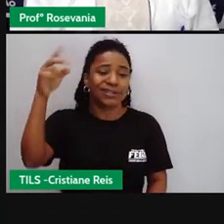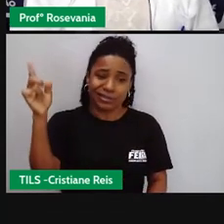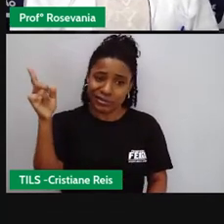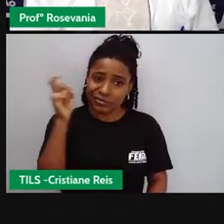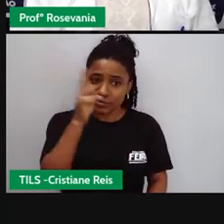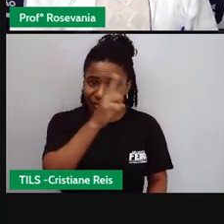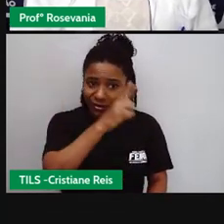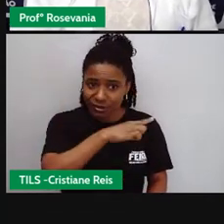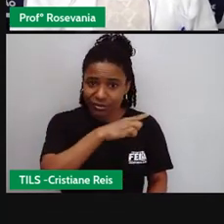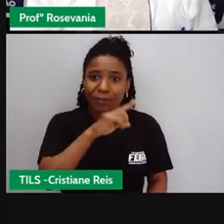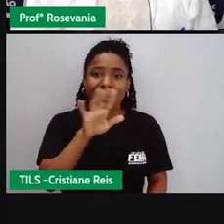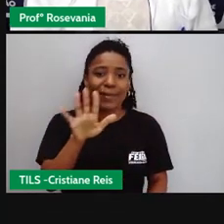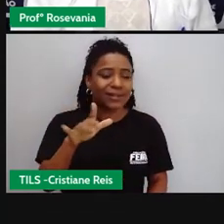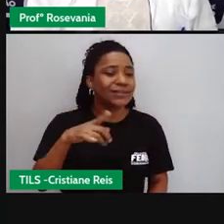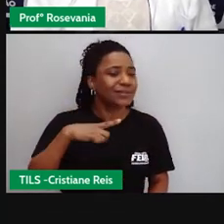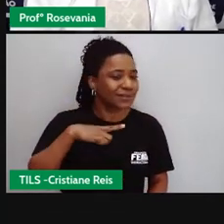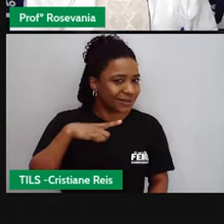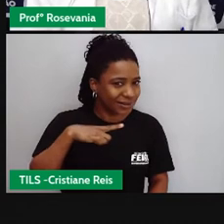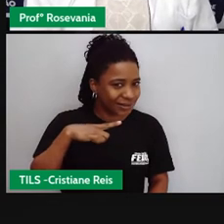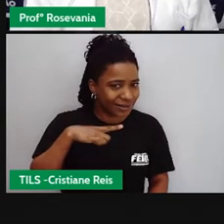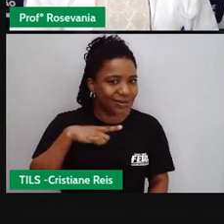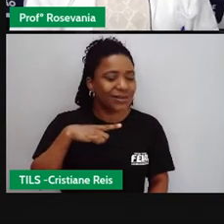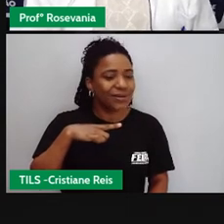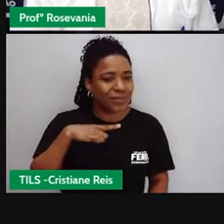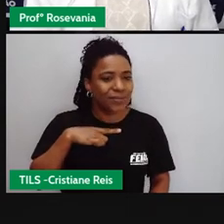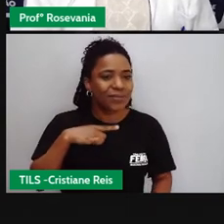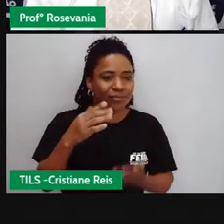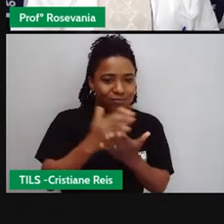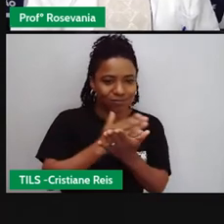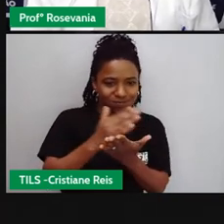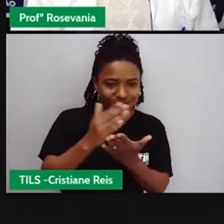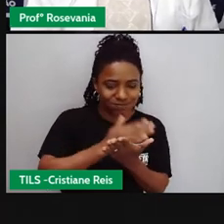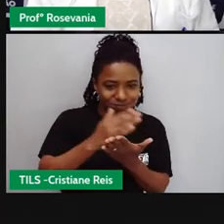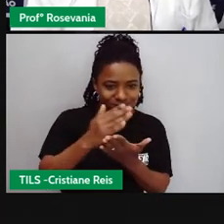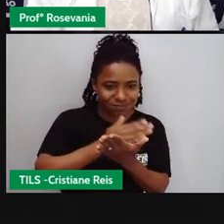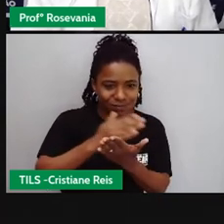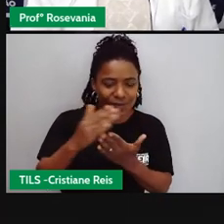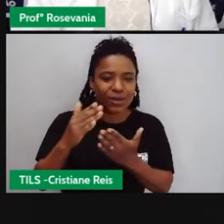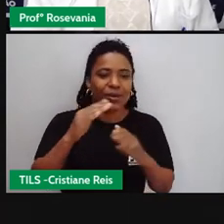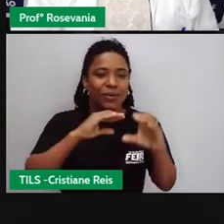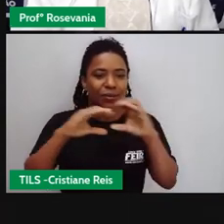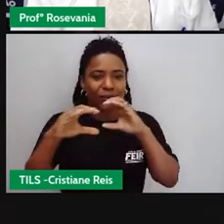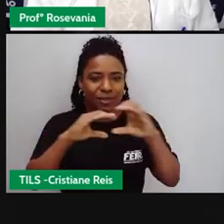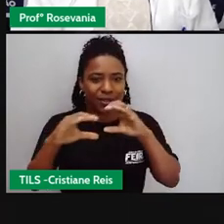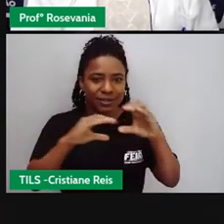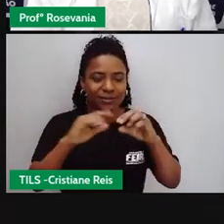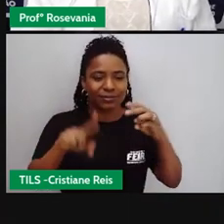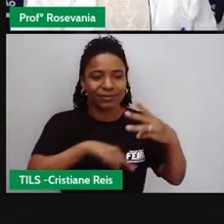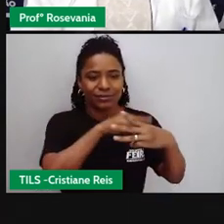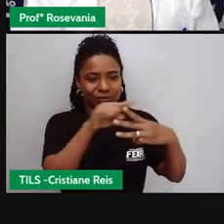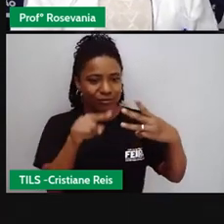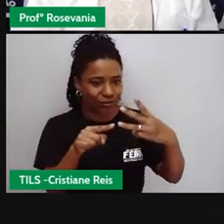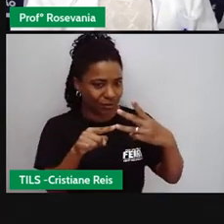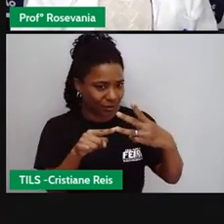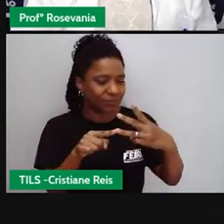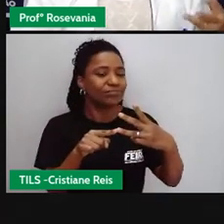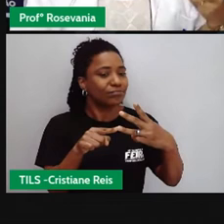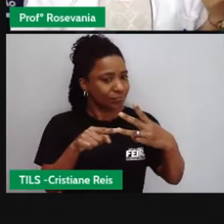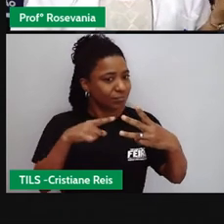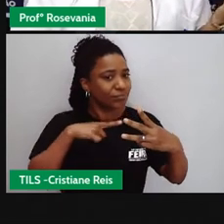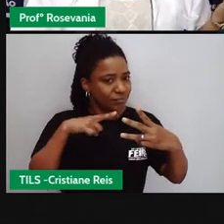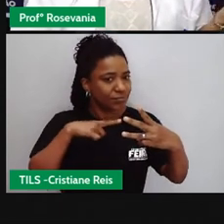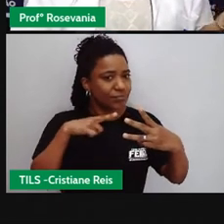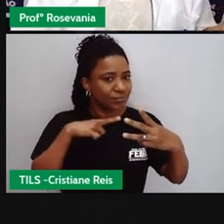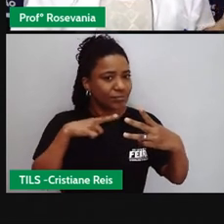ainda assim a gente vai se mantendo nesses meios de comunicação de massa mas ainda assim um pouco